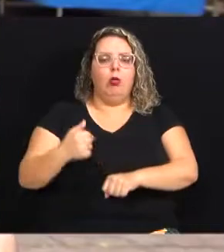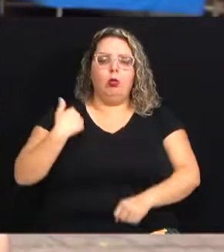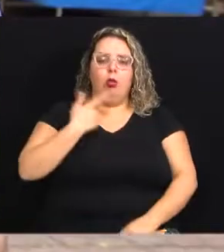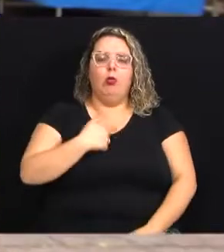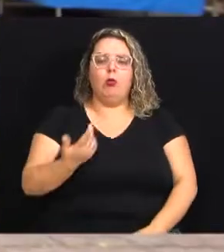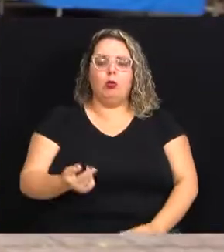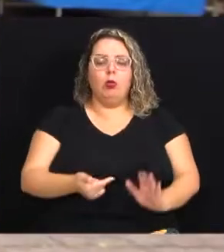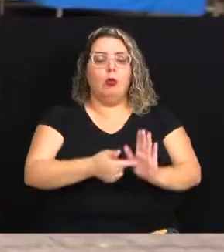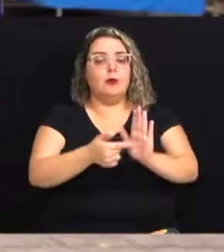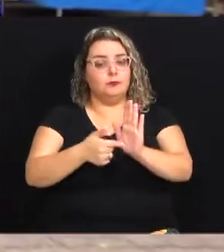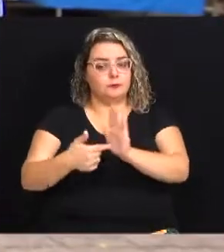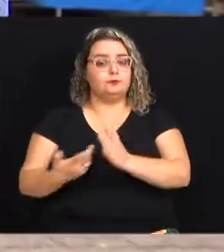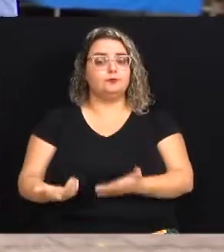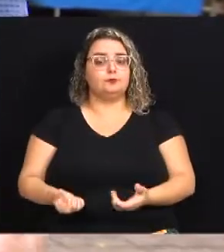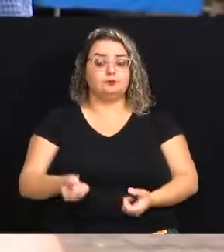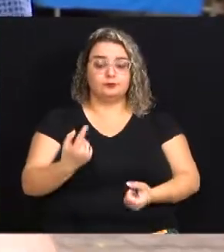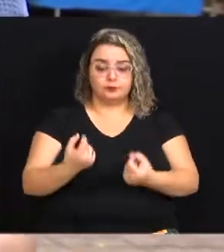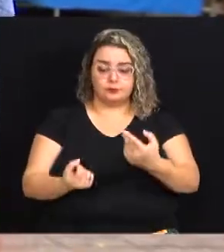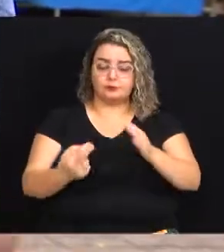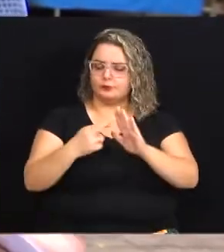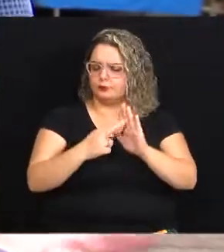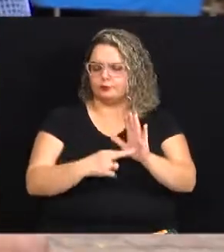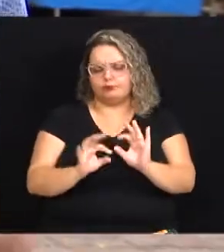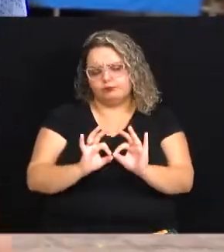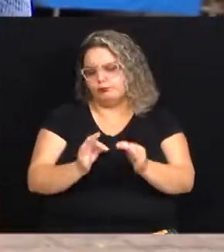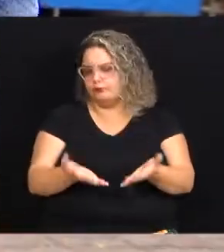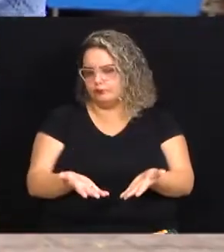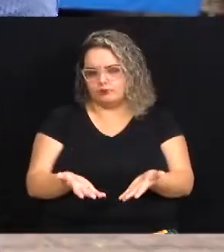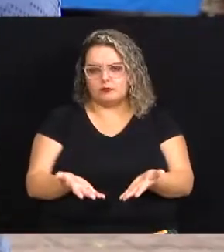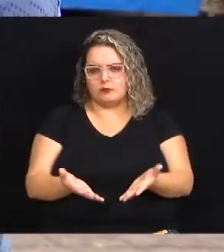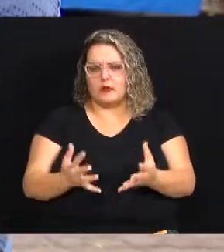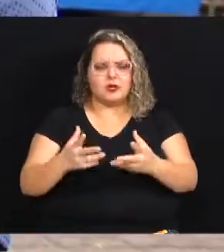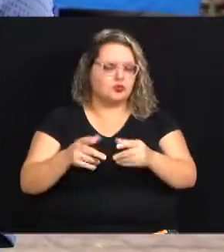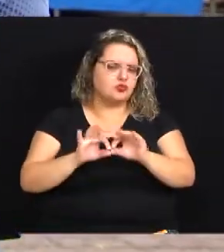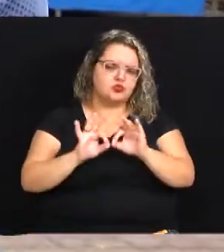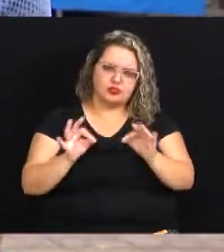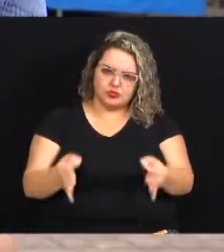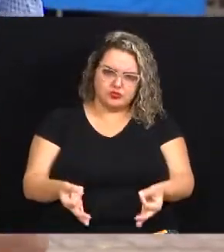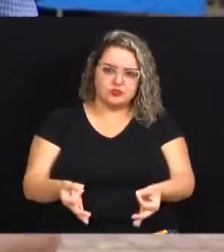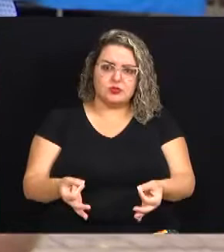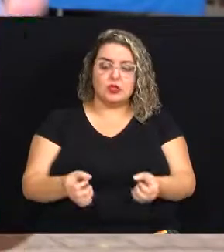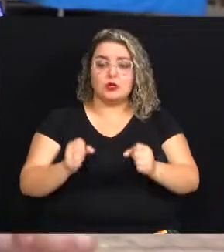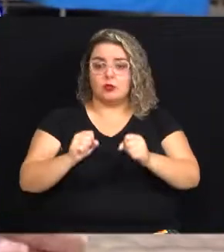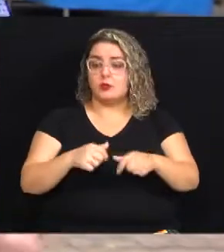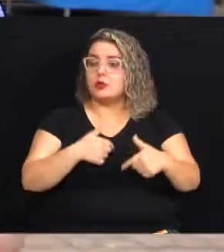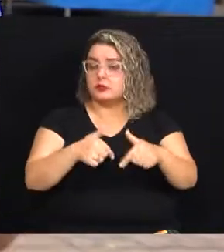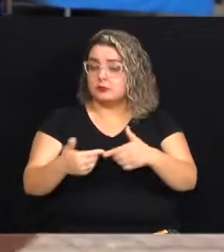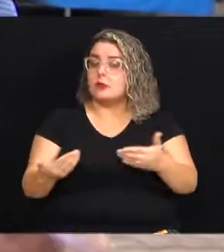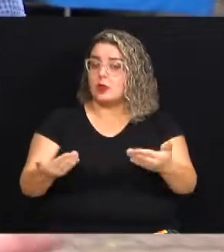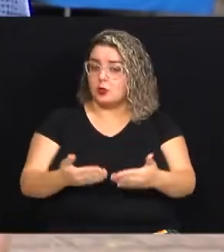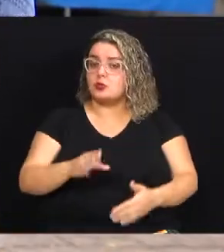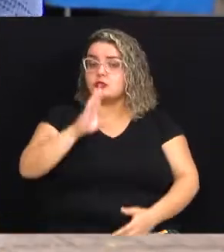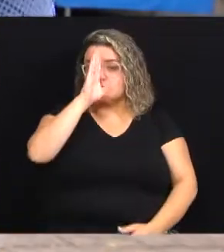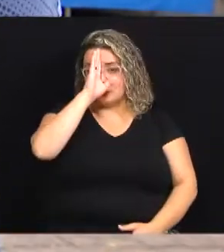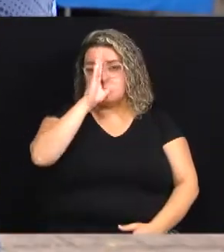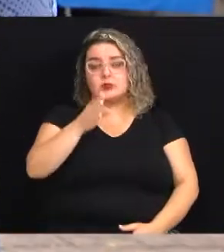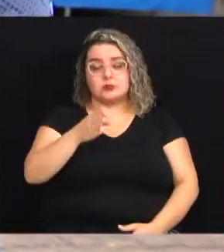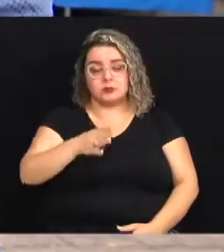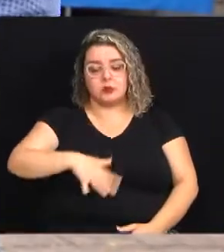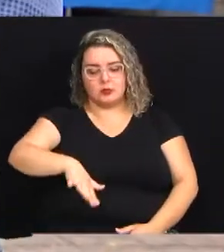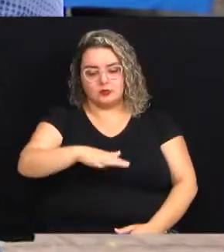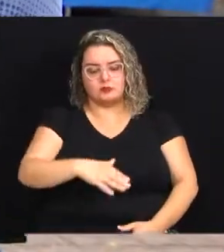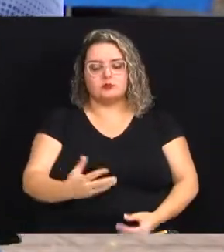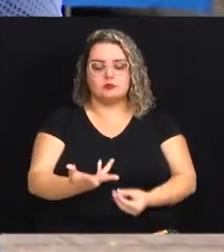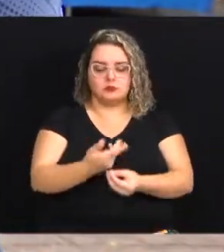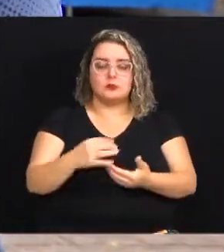mostrando para ela como que funcionam algumas regras simples que é tudo bem simplificado para que ela possa trabalhar. Hoje o principal mercado tem